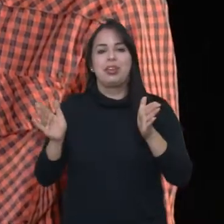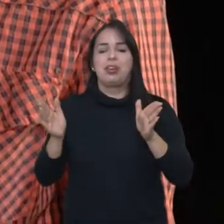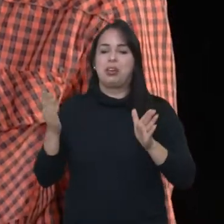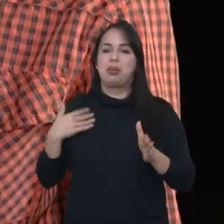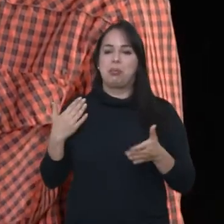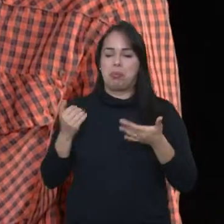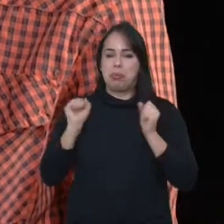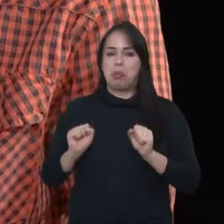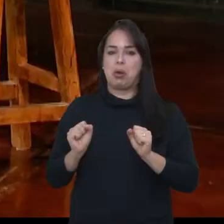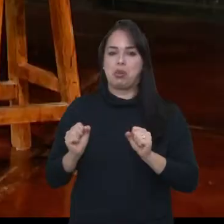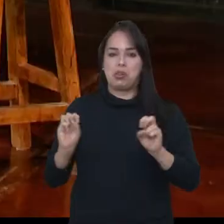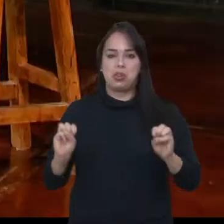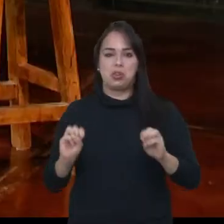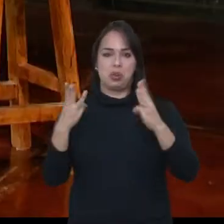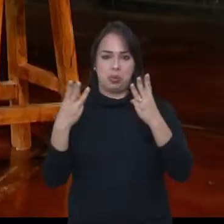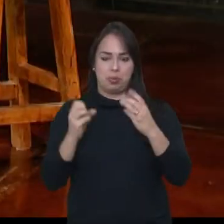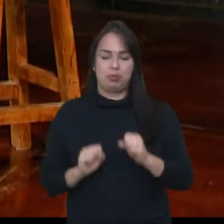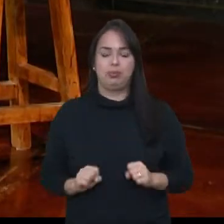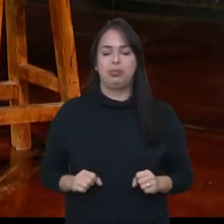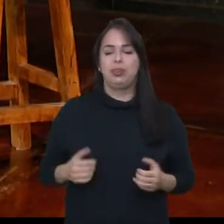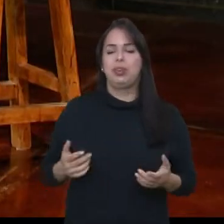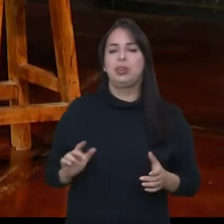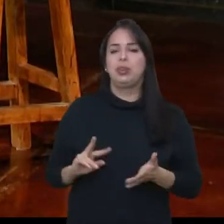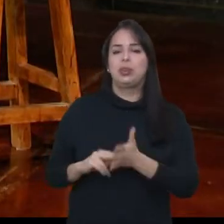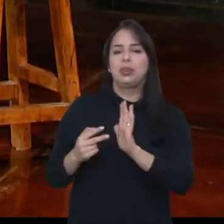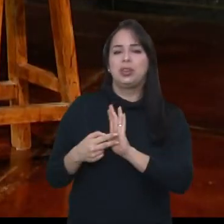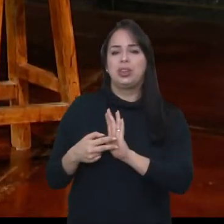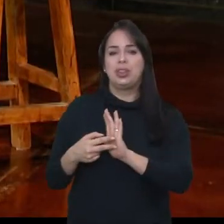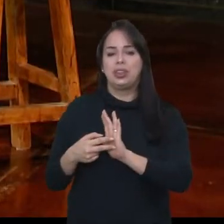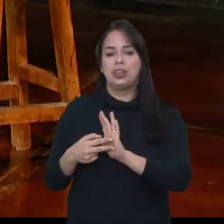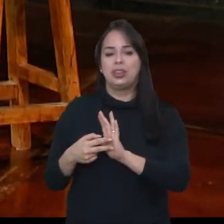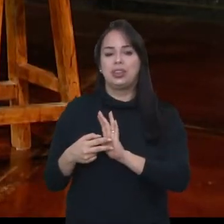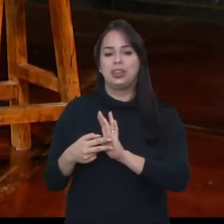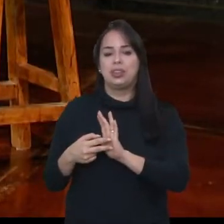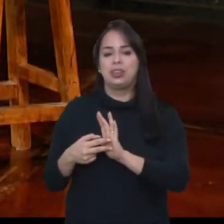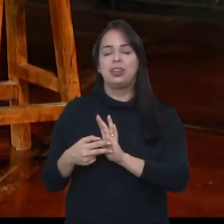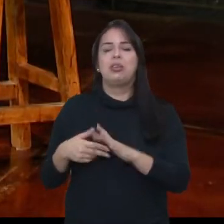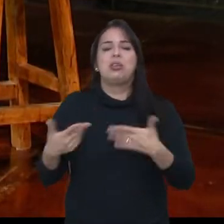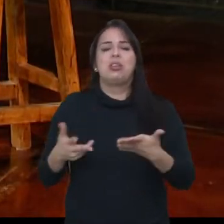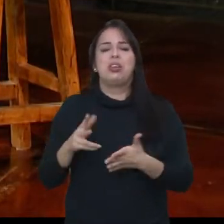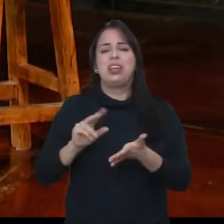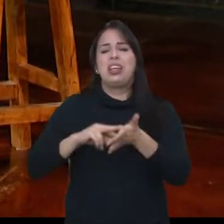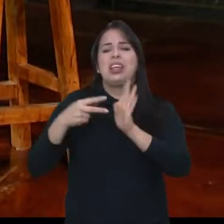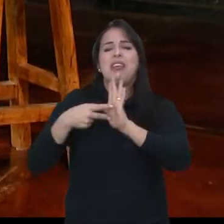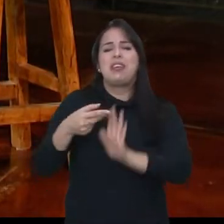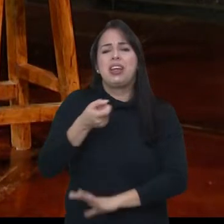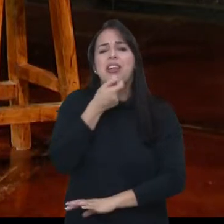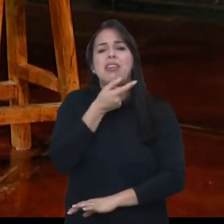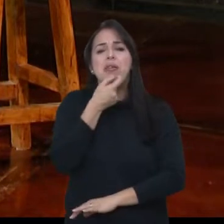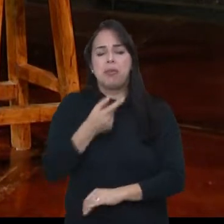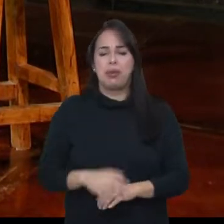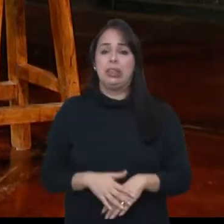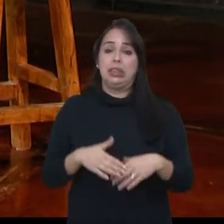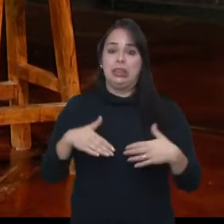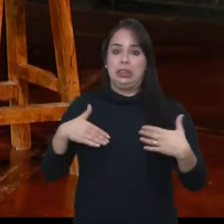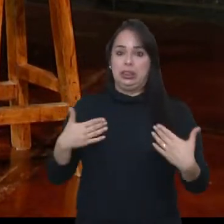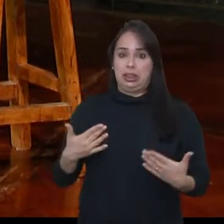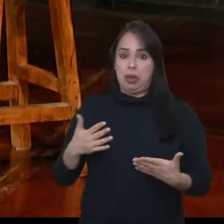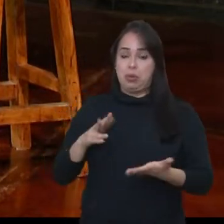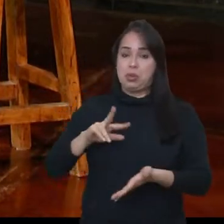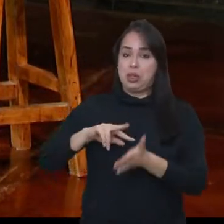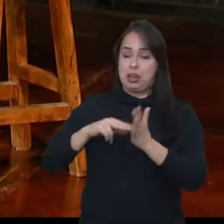a gente pôde começar a fazer os shows, né? O que que é esse tal de stand-up? O stand-up